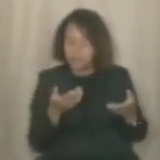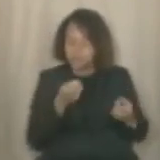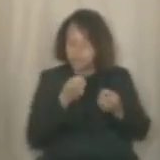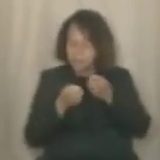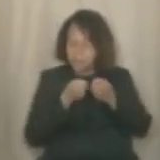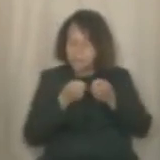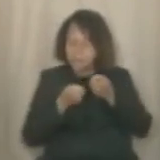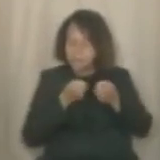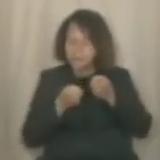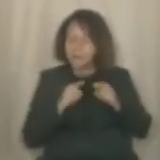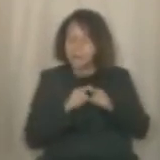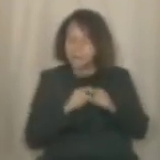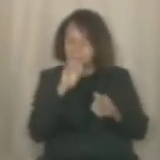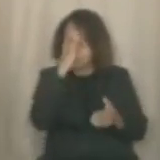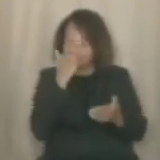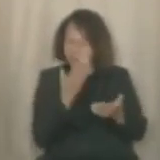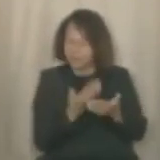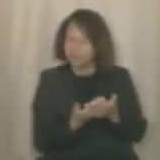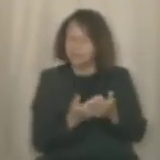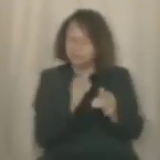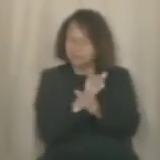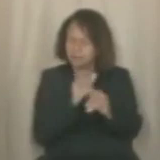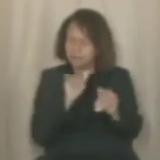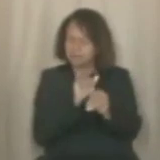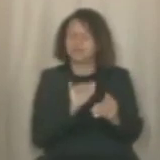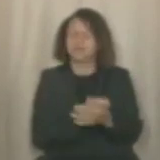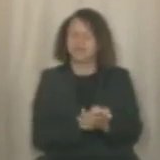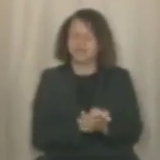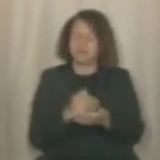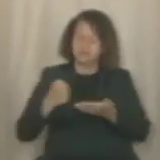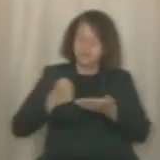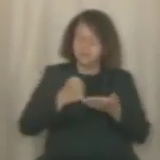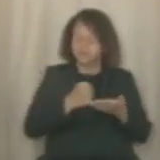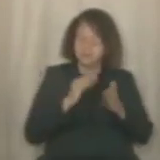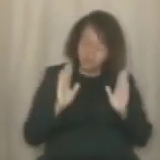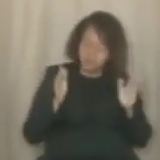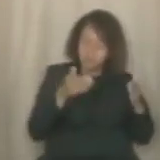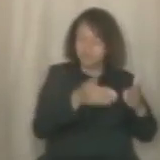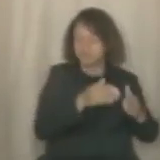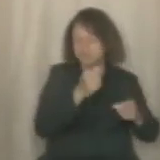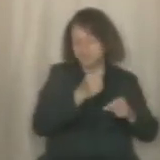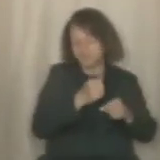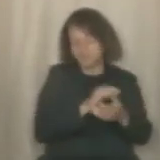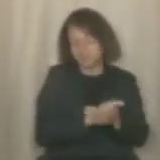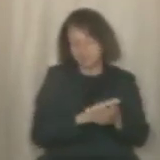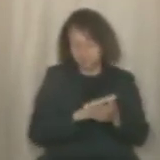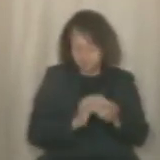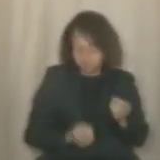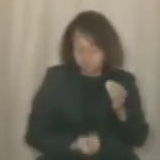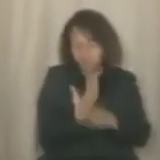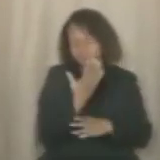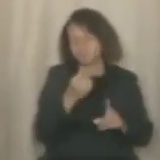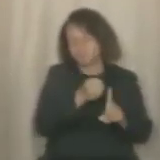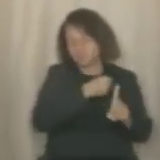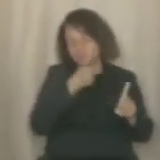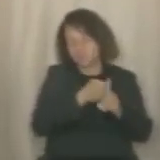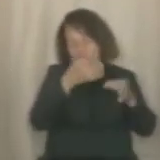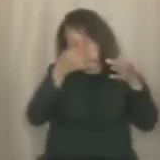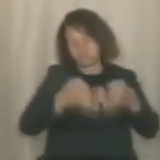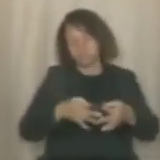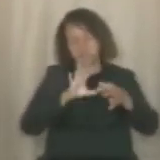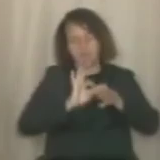jornalismo e pela credibilidade de sua informação, contribuindo diretamente para a construção de uma sociedade mais justa,